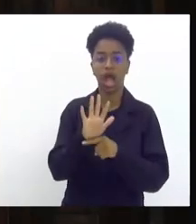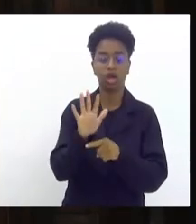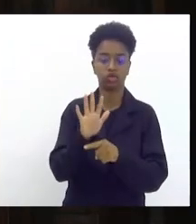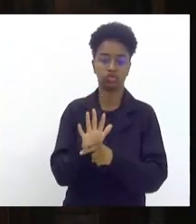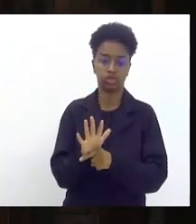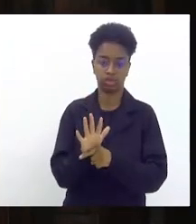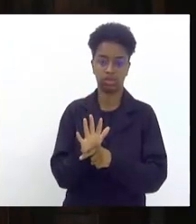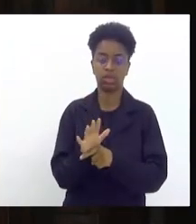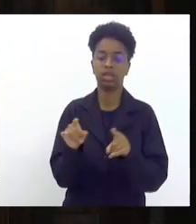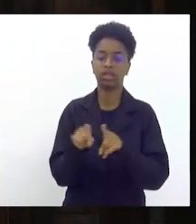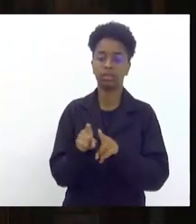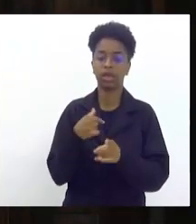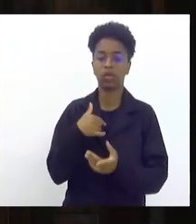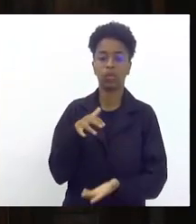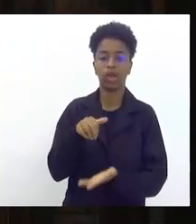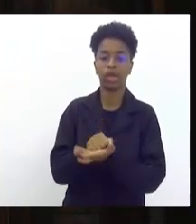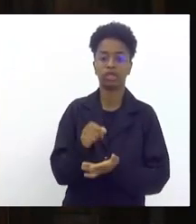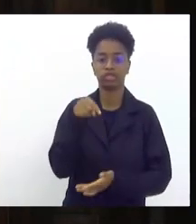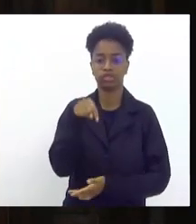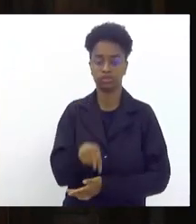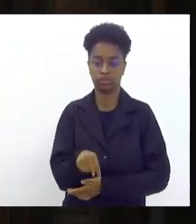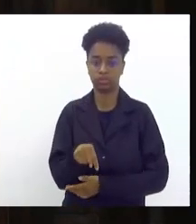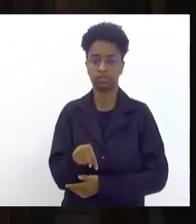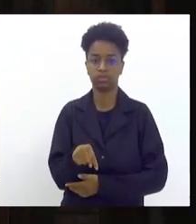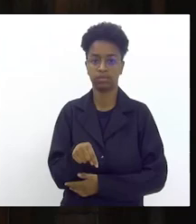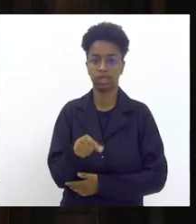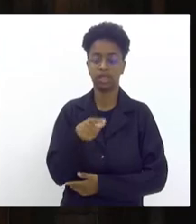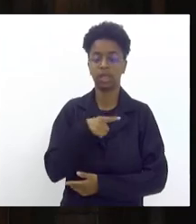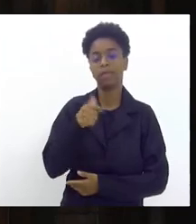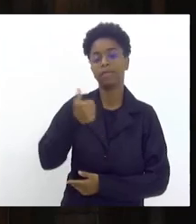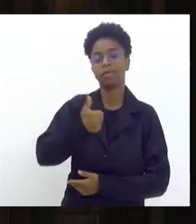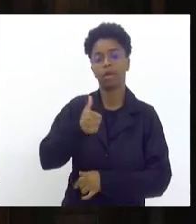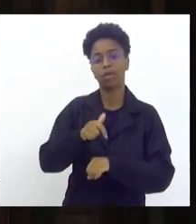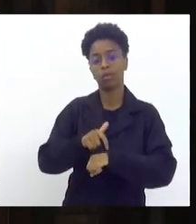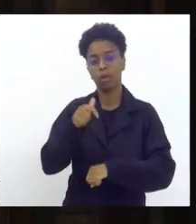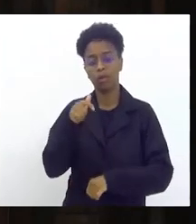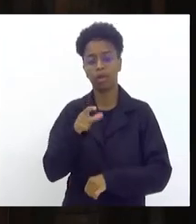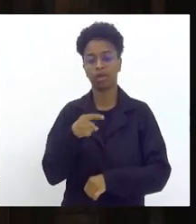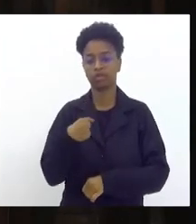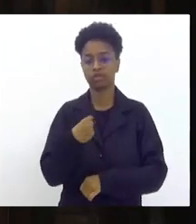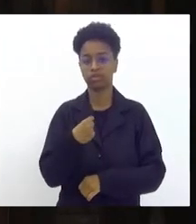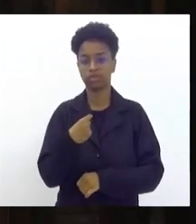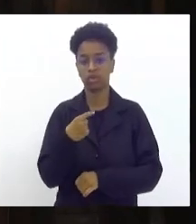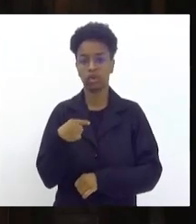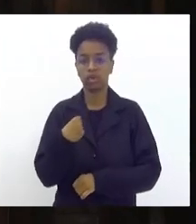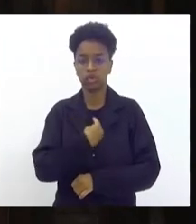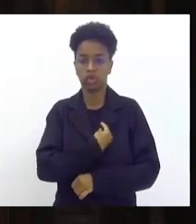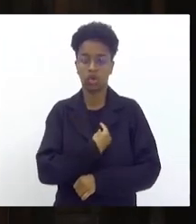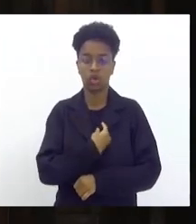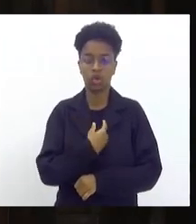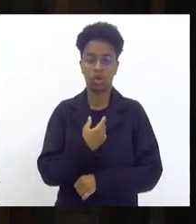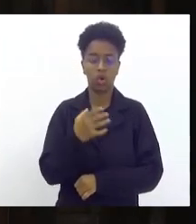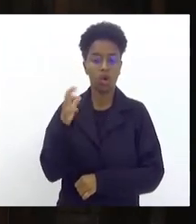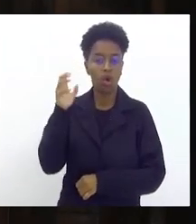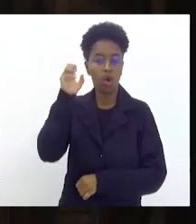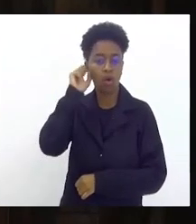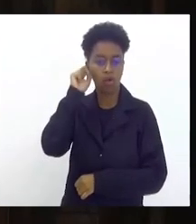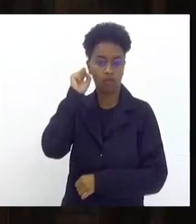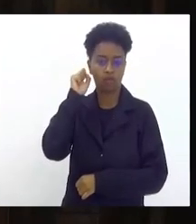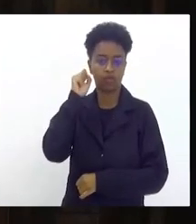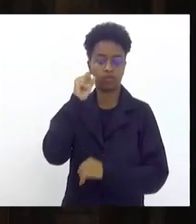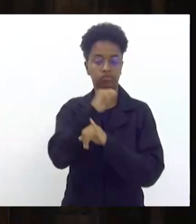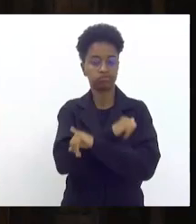maneira quero aqui registrar no primeiro momento a gente quando ouviu o deputado Vitor Júnior o